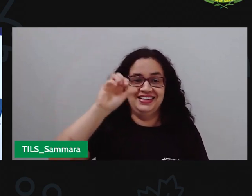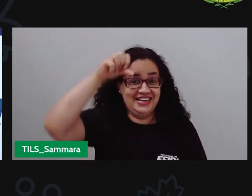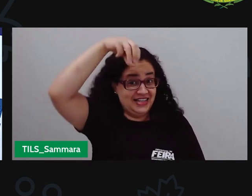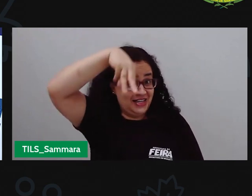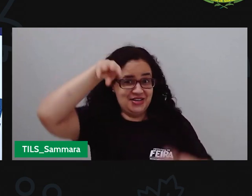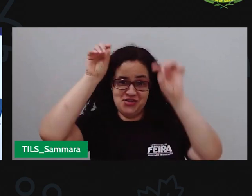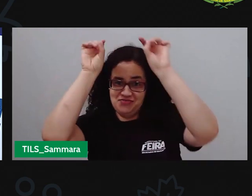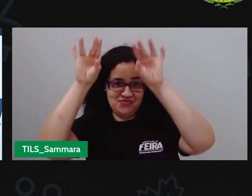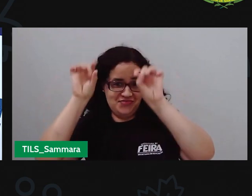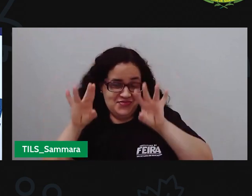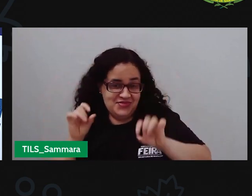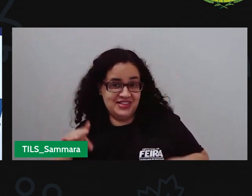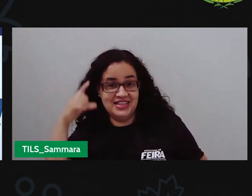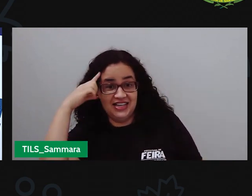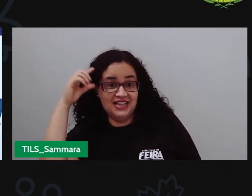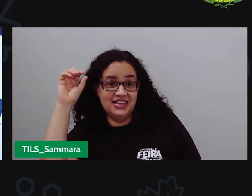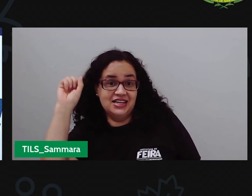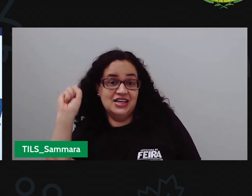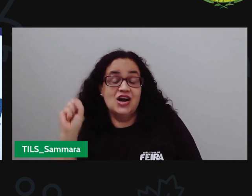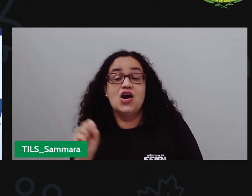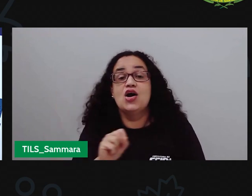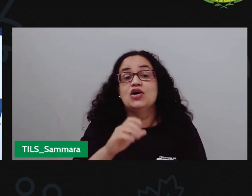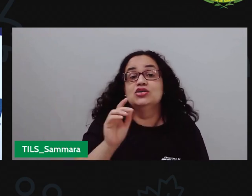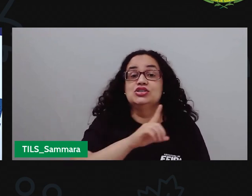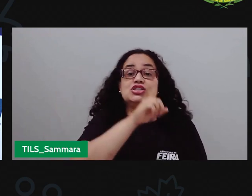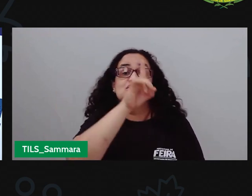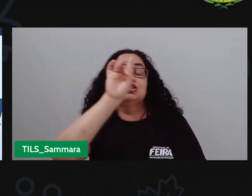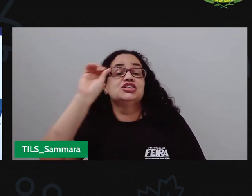chique como Samara, tá? Hoje dia 29!